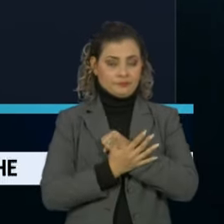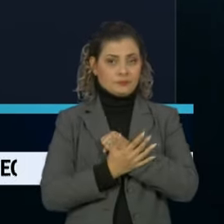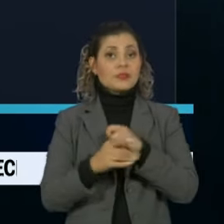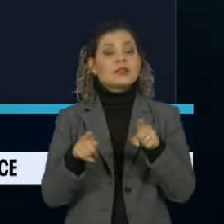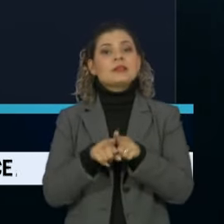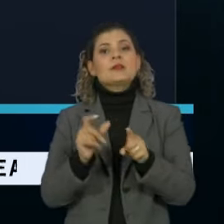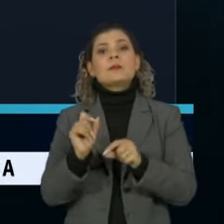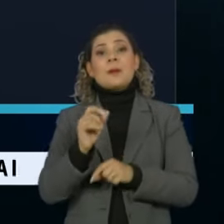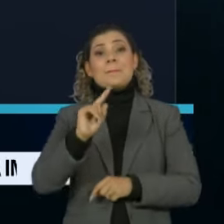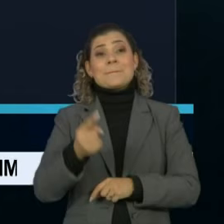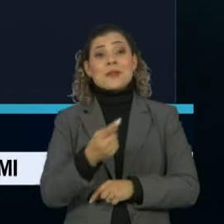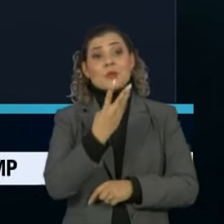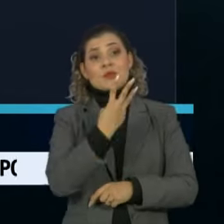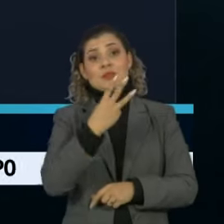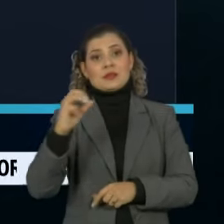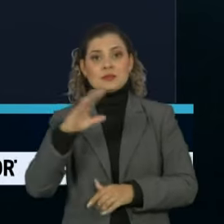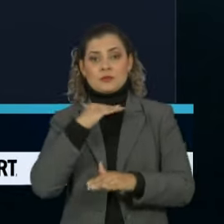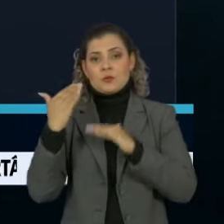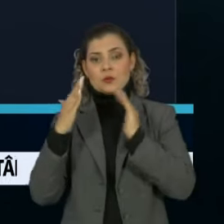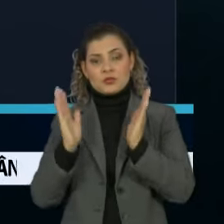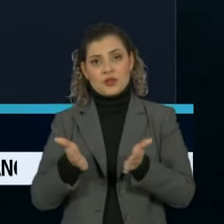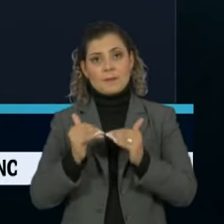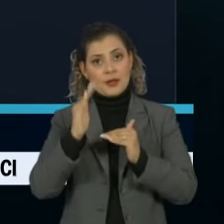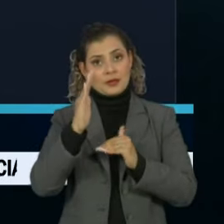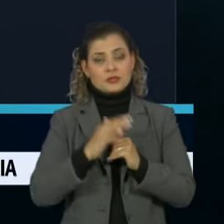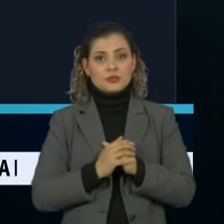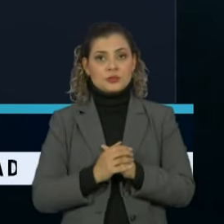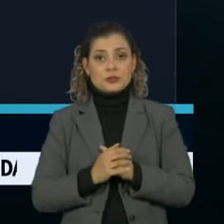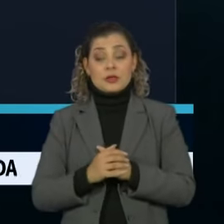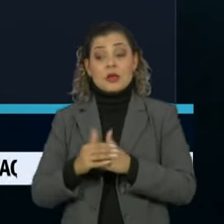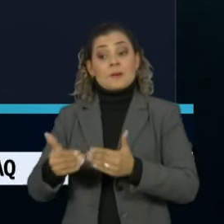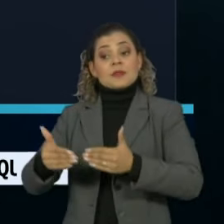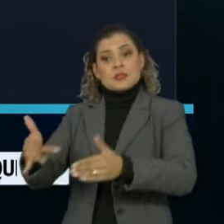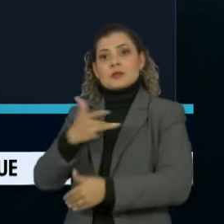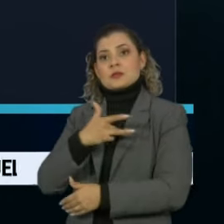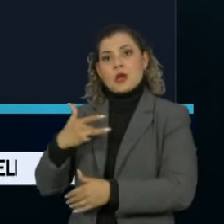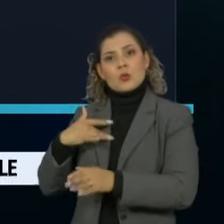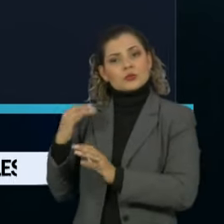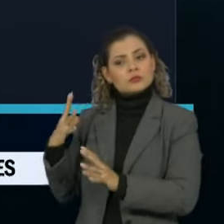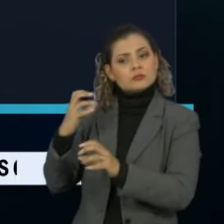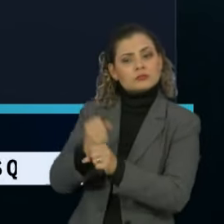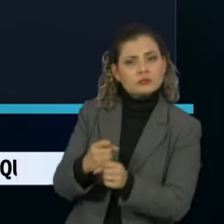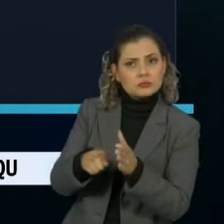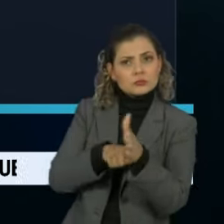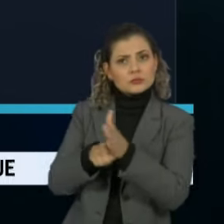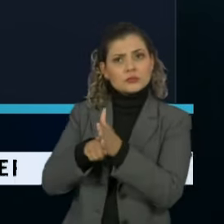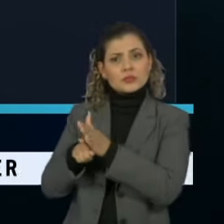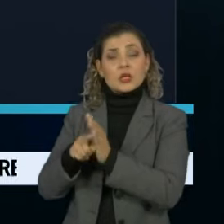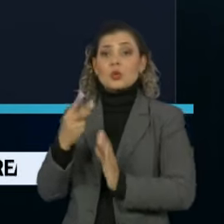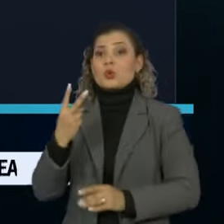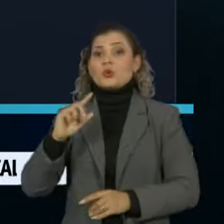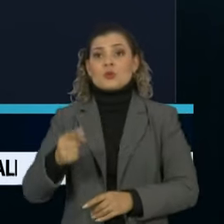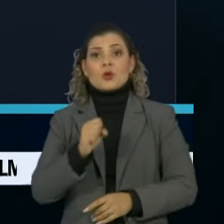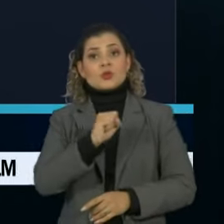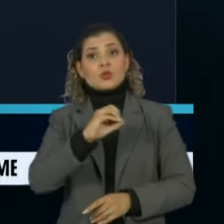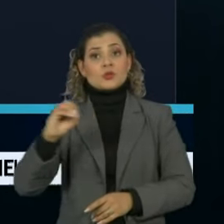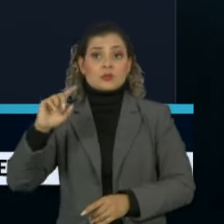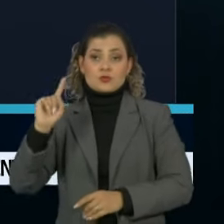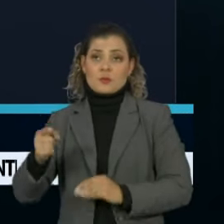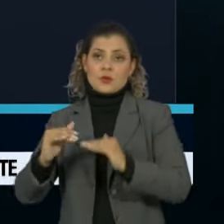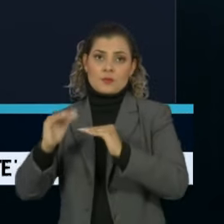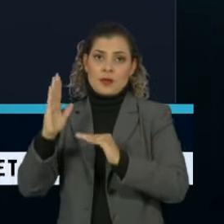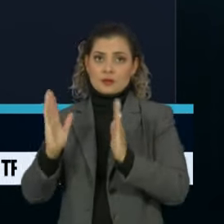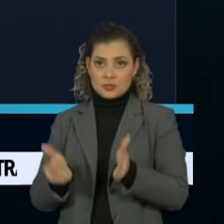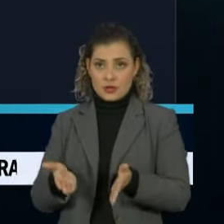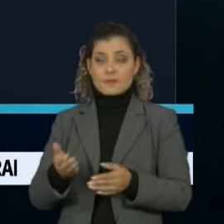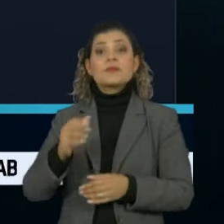diagnósticos e 1.300 mortes. Segundo o Ministério da Saúde, o Brasil passou de 2,8 milhões de casos,